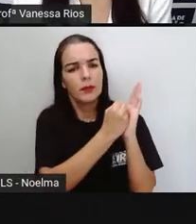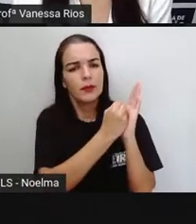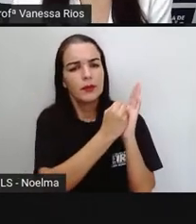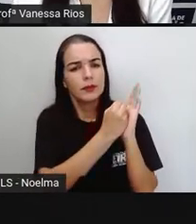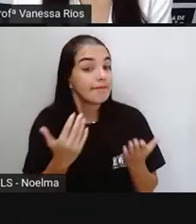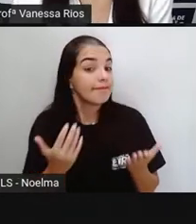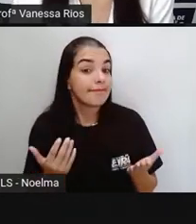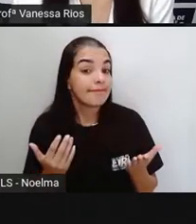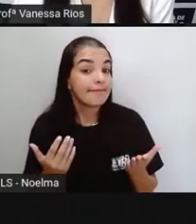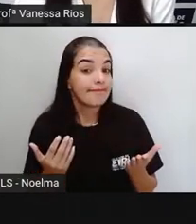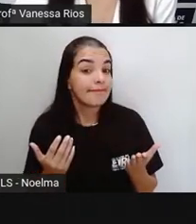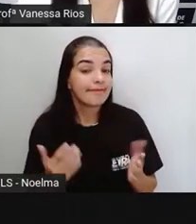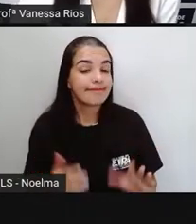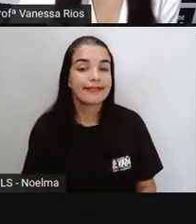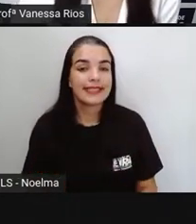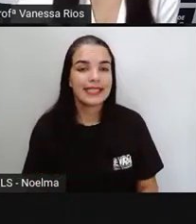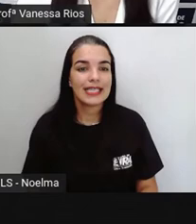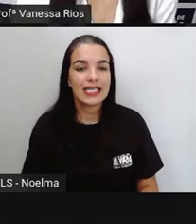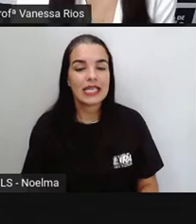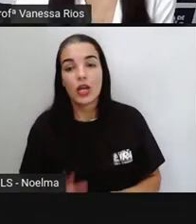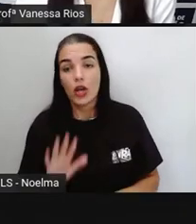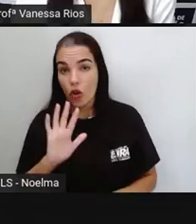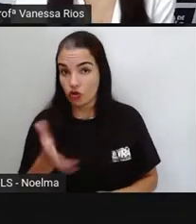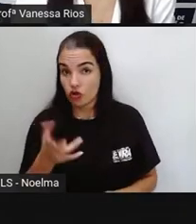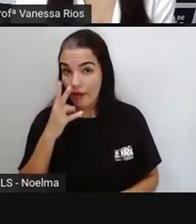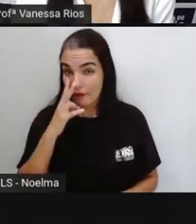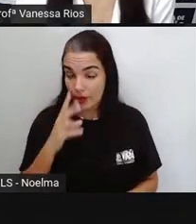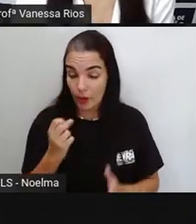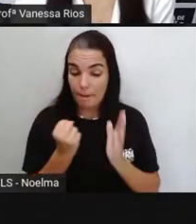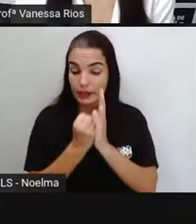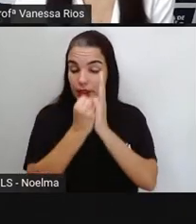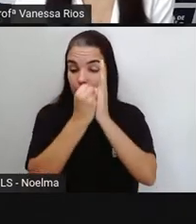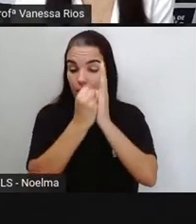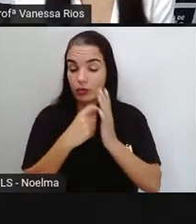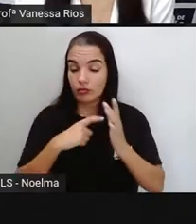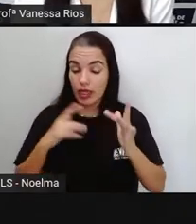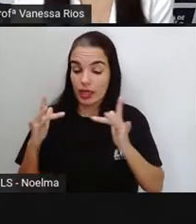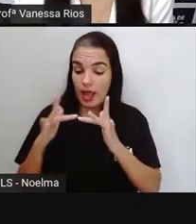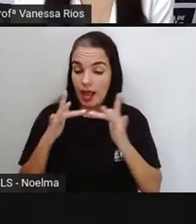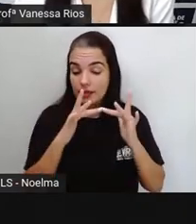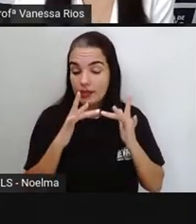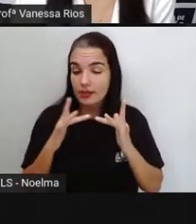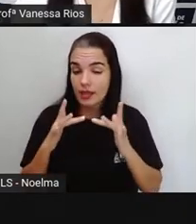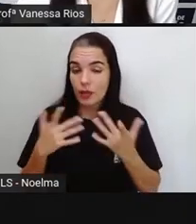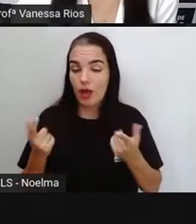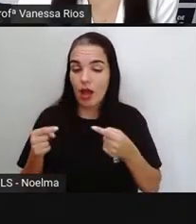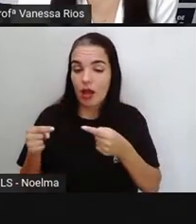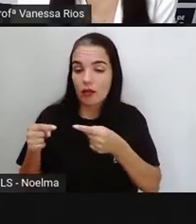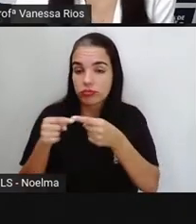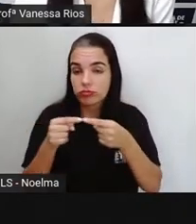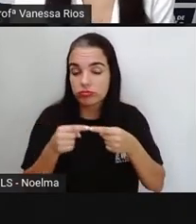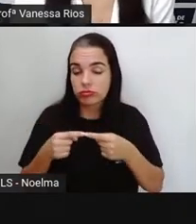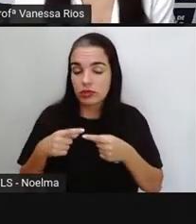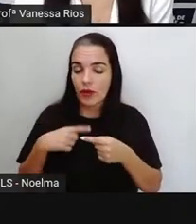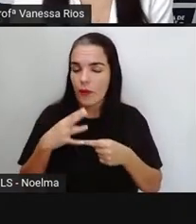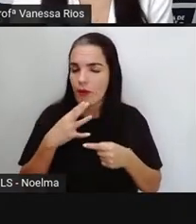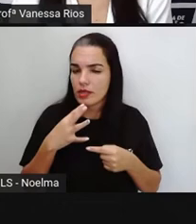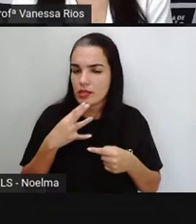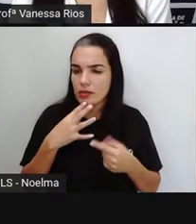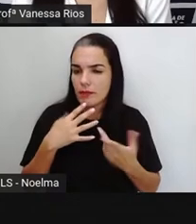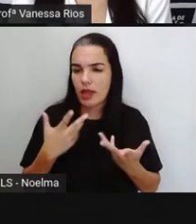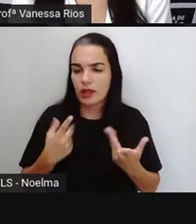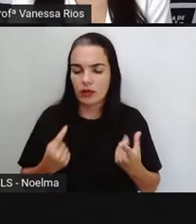patrimônios. Já que a gente viu que patrimônio está relacionado aos bens culturais, né? Aos conhecimentos, às